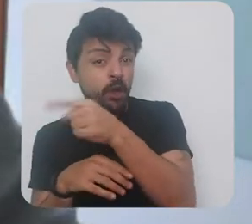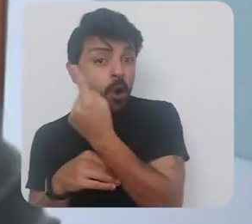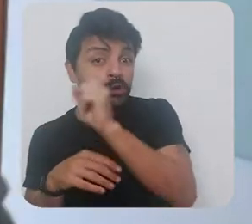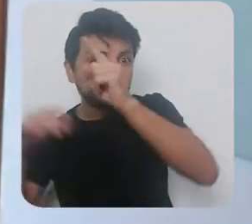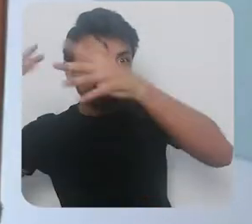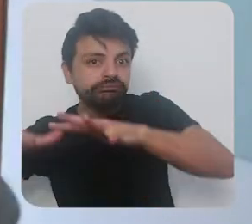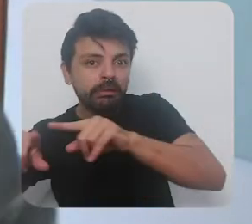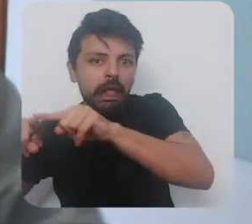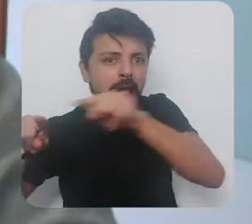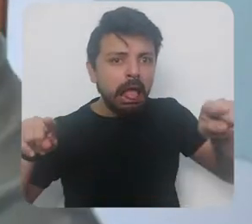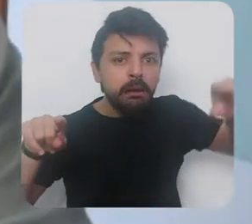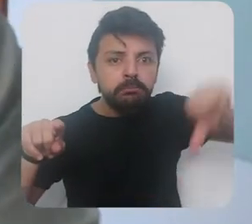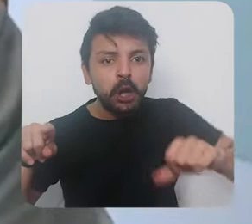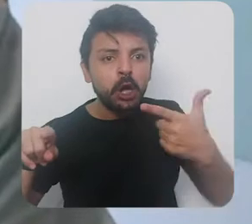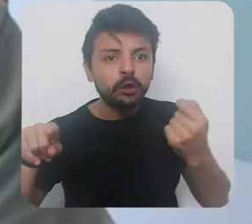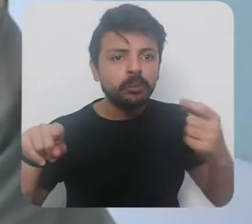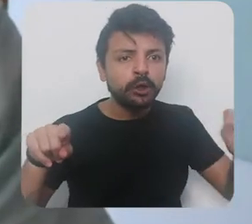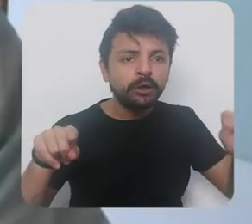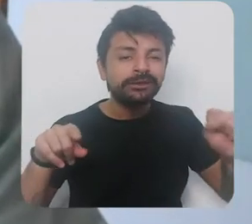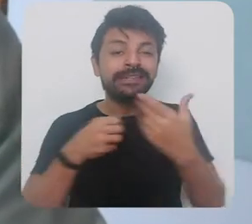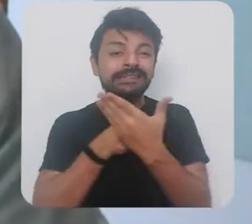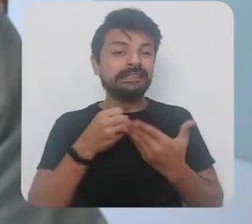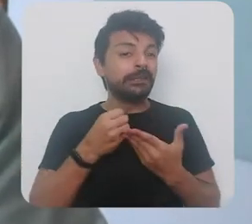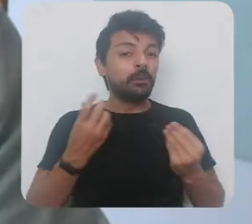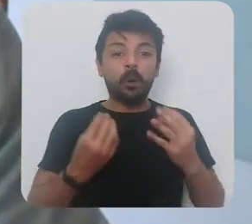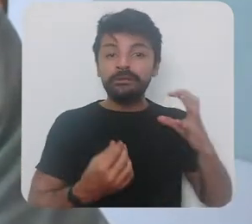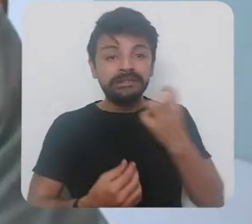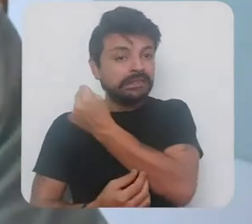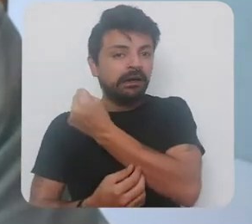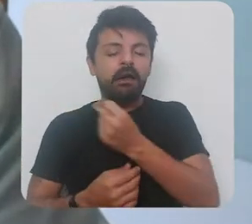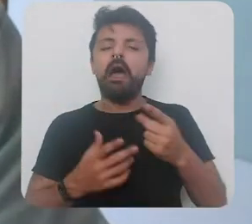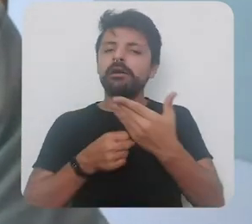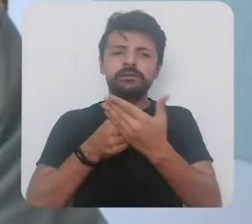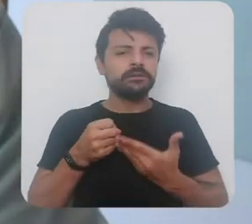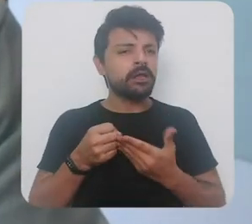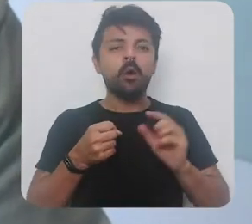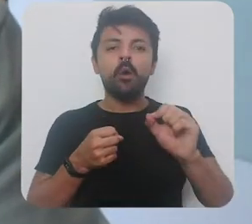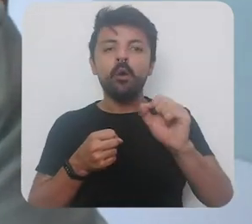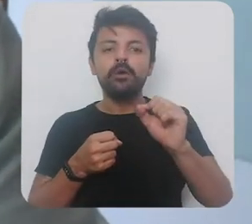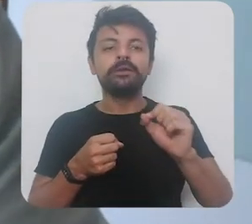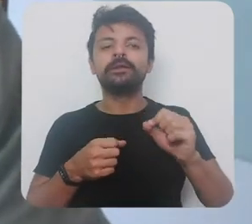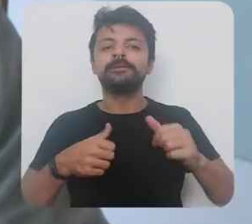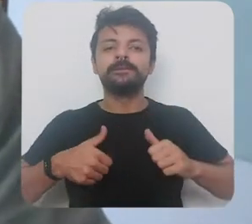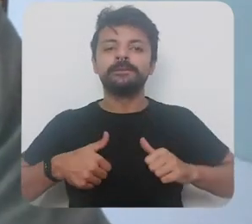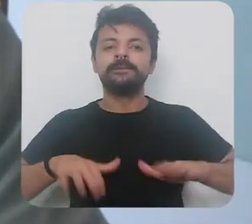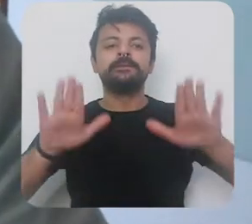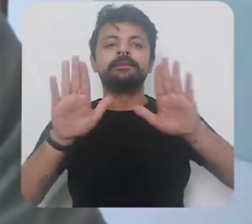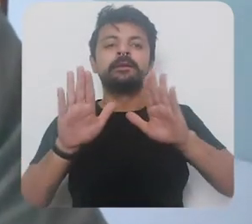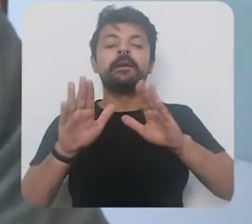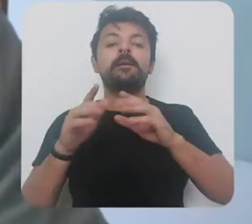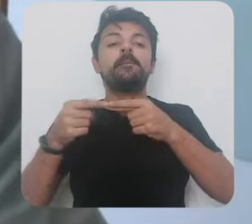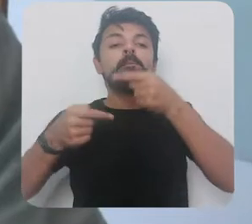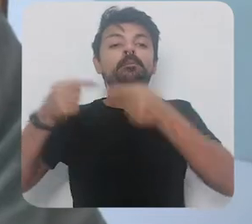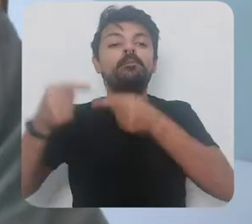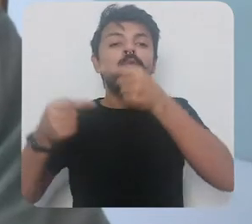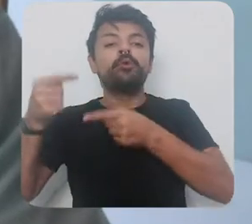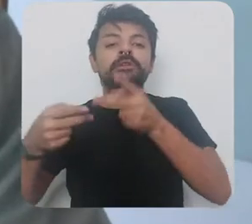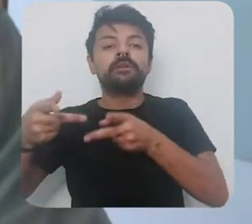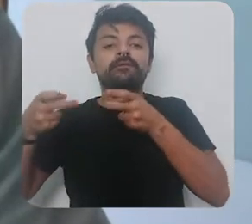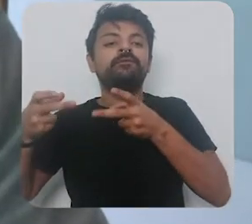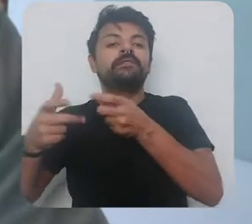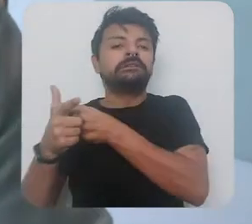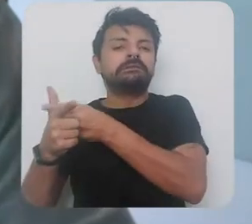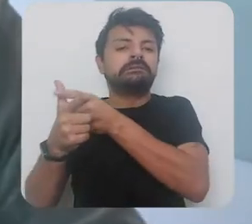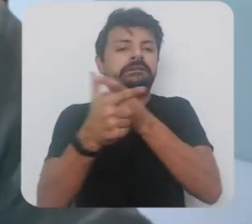para salvar a economia em todos os lugares do mundo os Estados lançaram mão intensiva de endividamento de